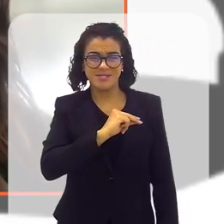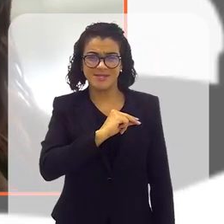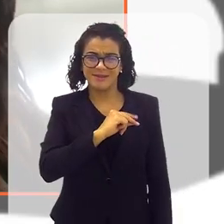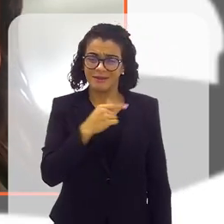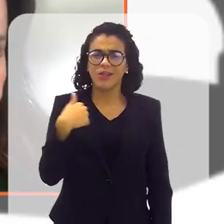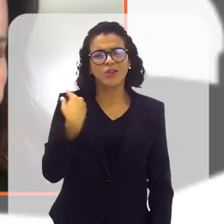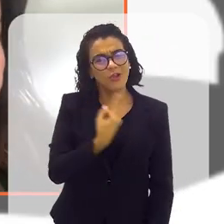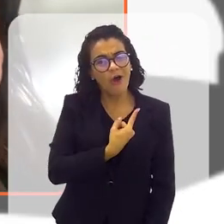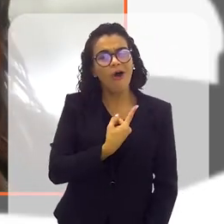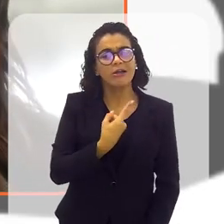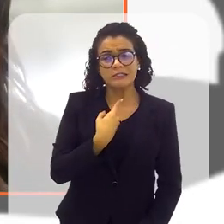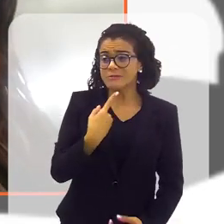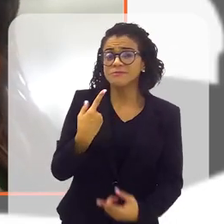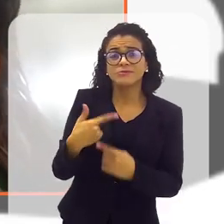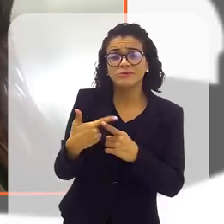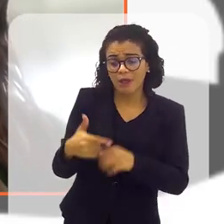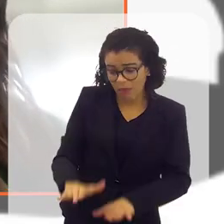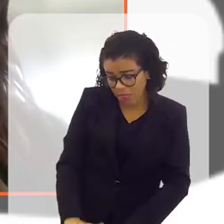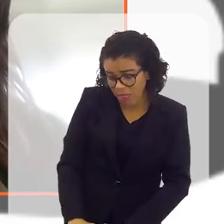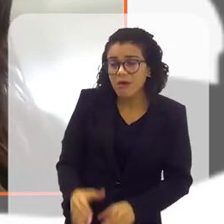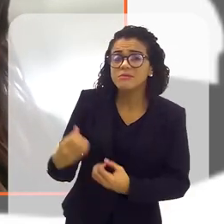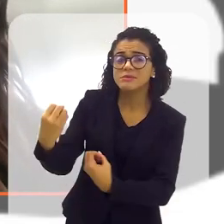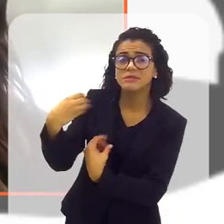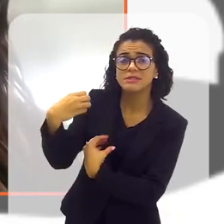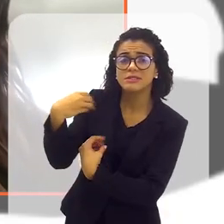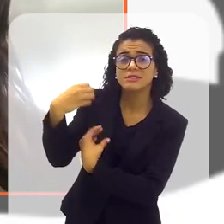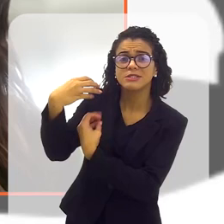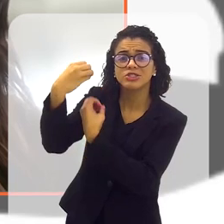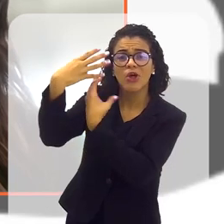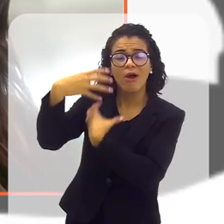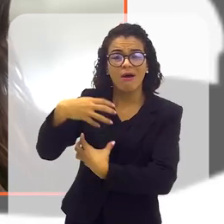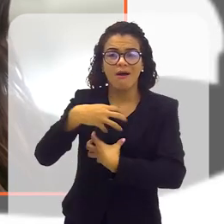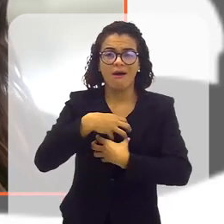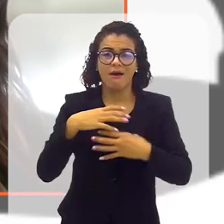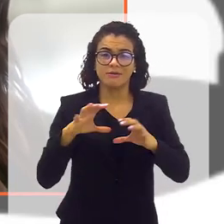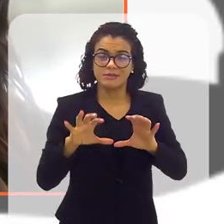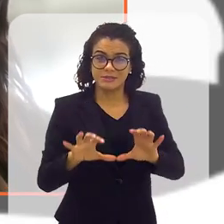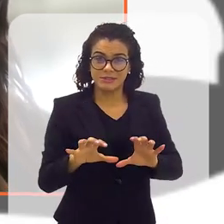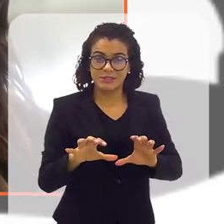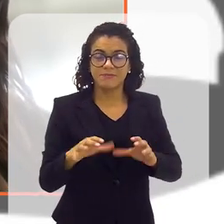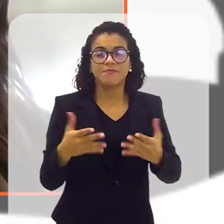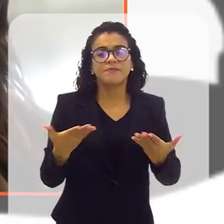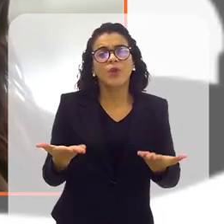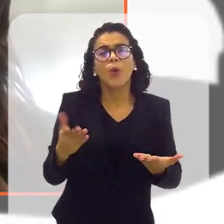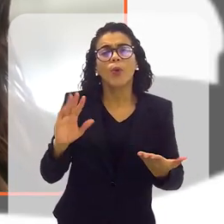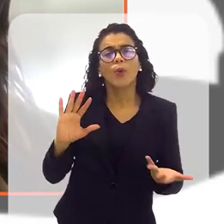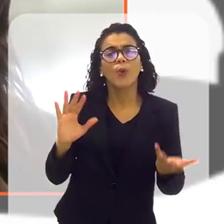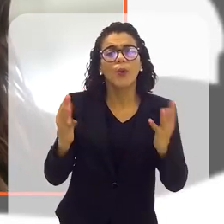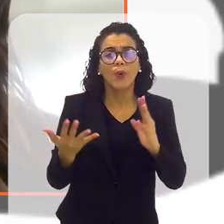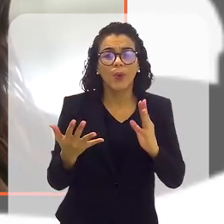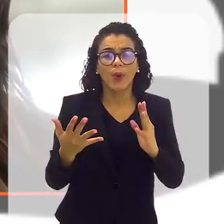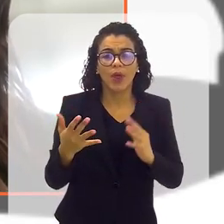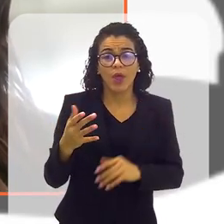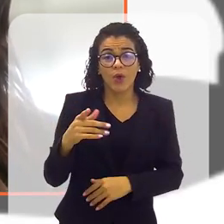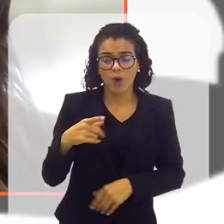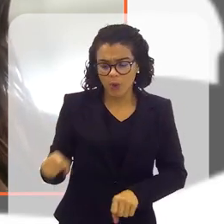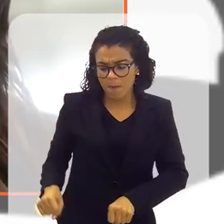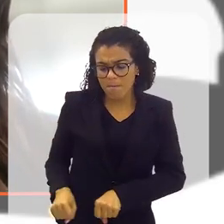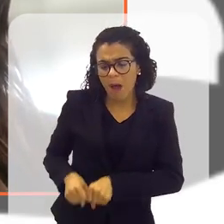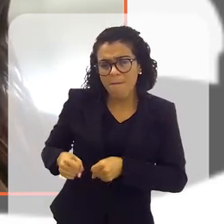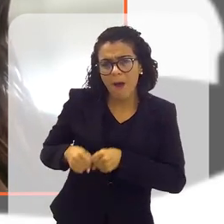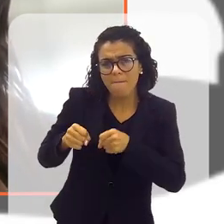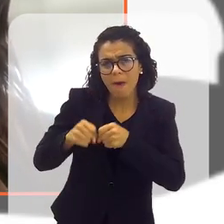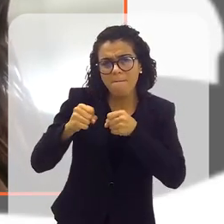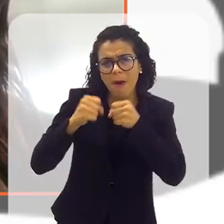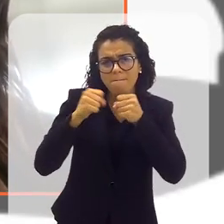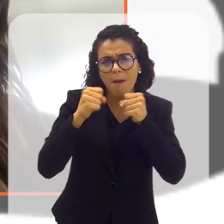Nossa! Fomos ensinadas a pensar e sentir dessa forma. E daí, que acontece? Quando as